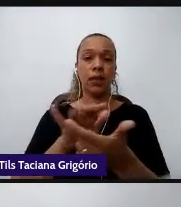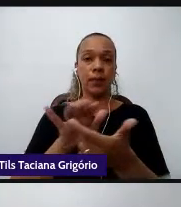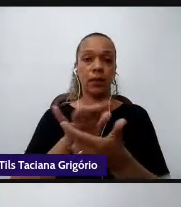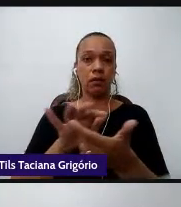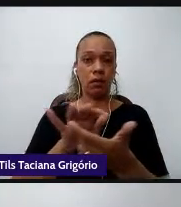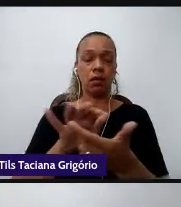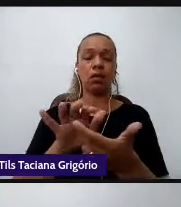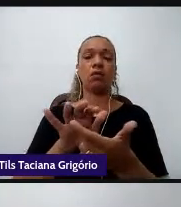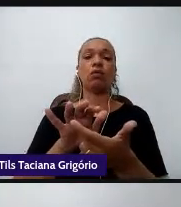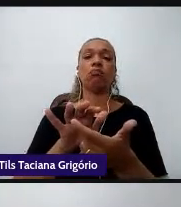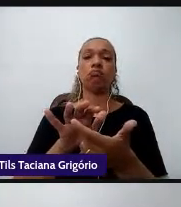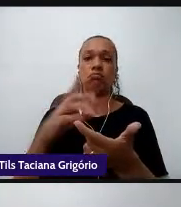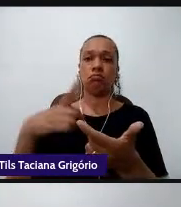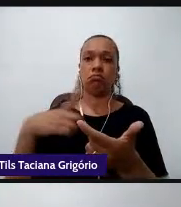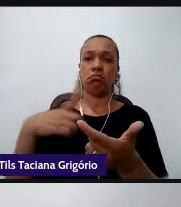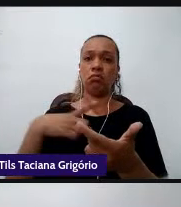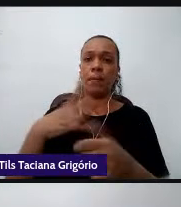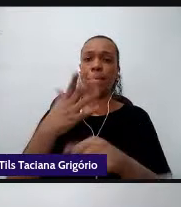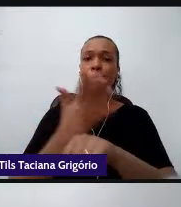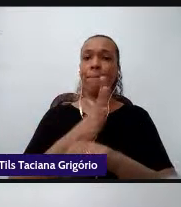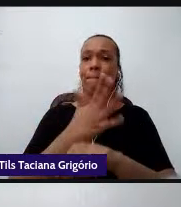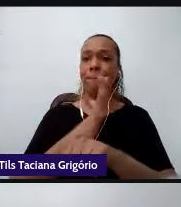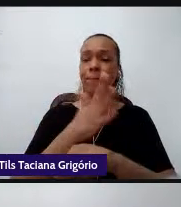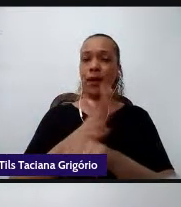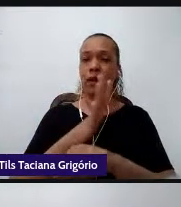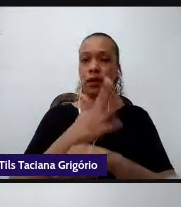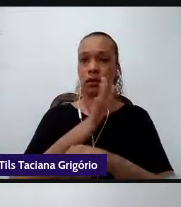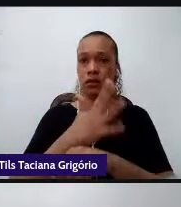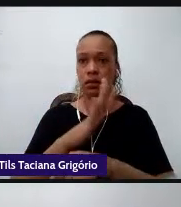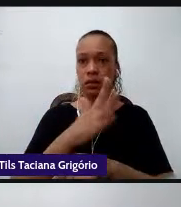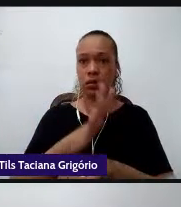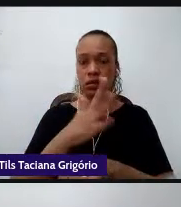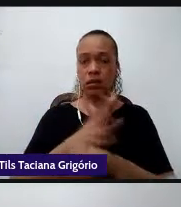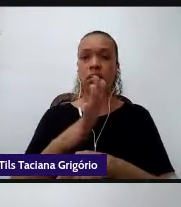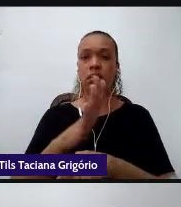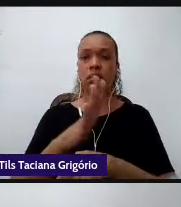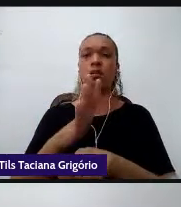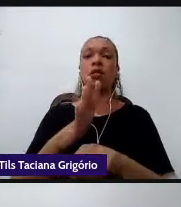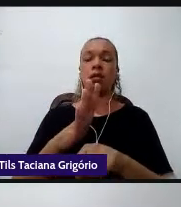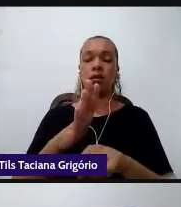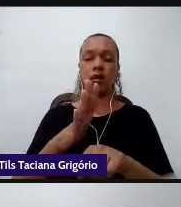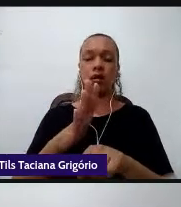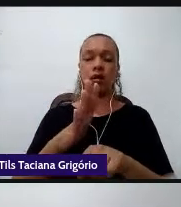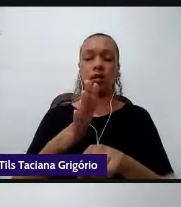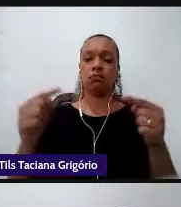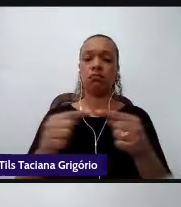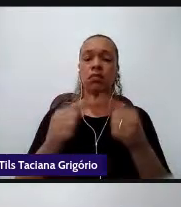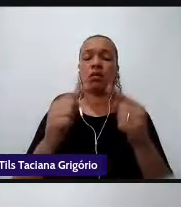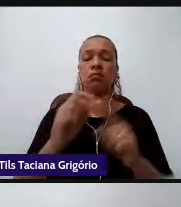práticas letradas que são oriundas dos contextos socioculturais.